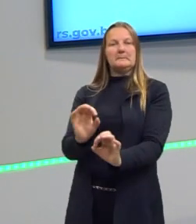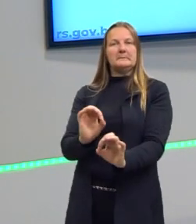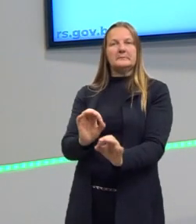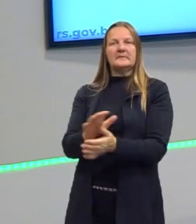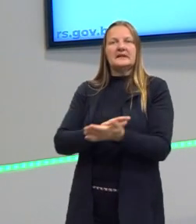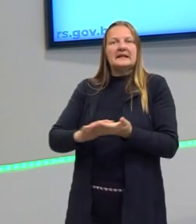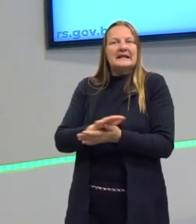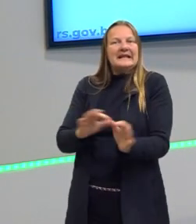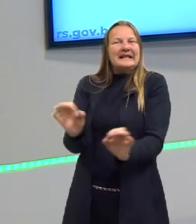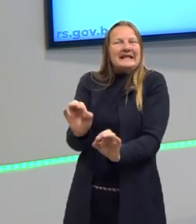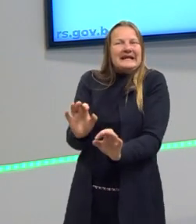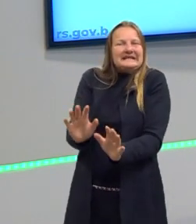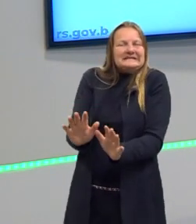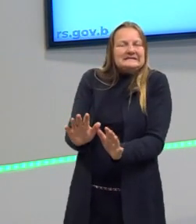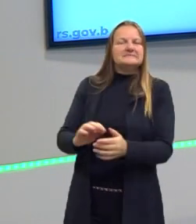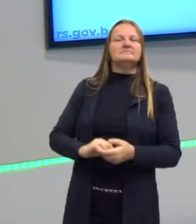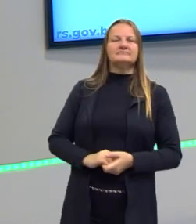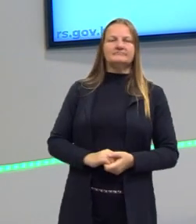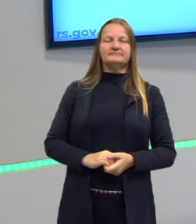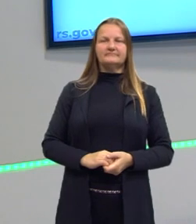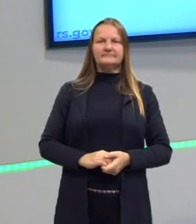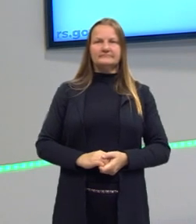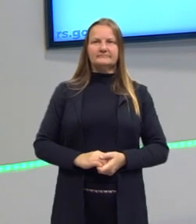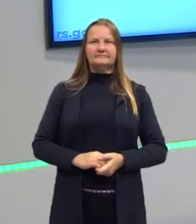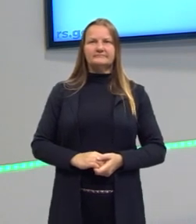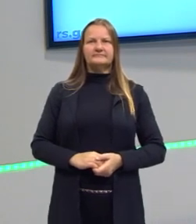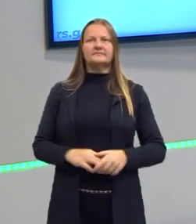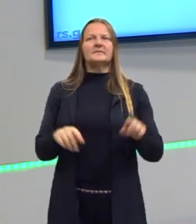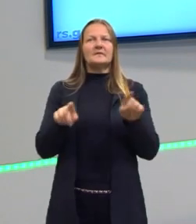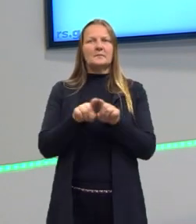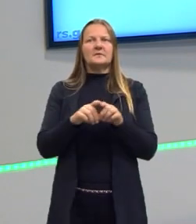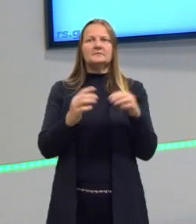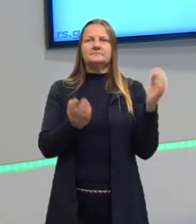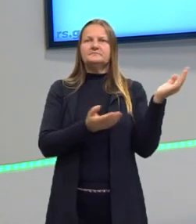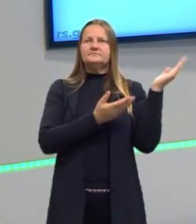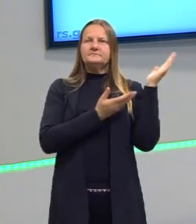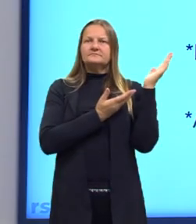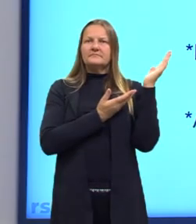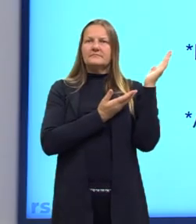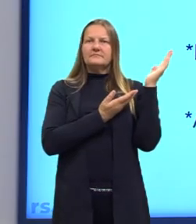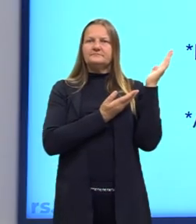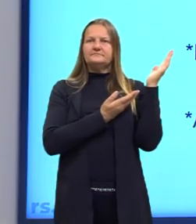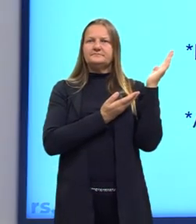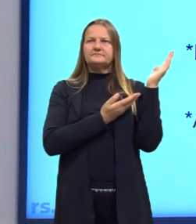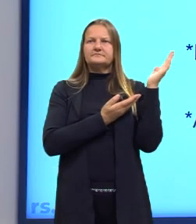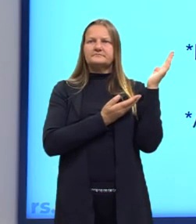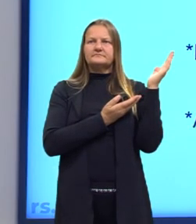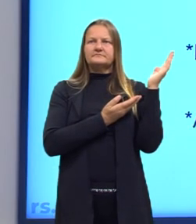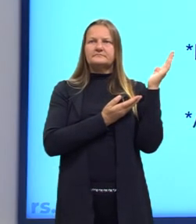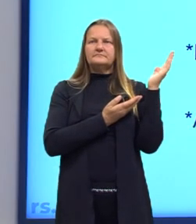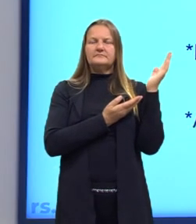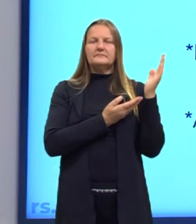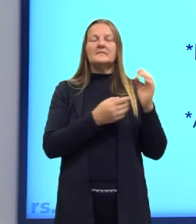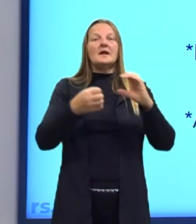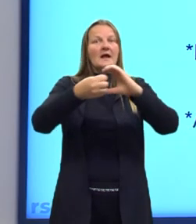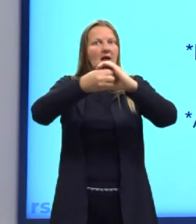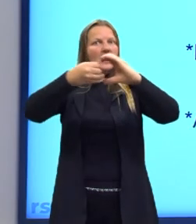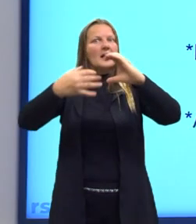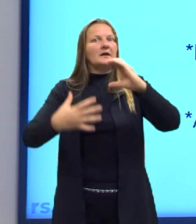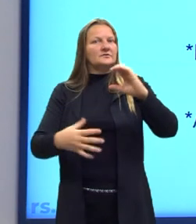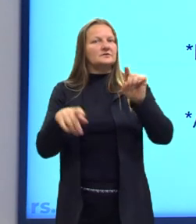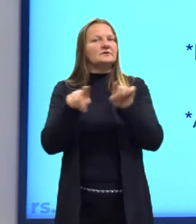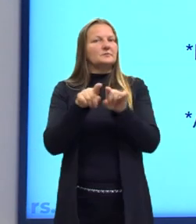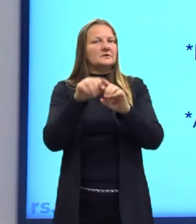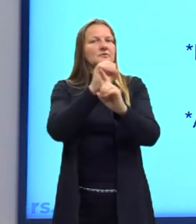essa desigualdade, né? Então, olha só, também tem uma... nós temos hoje, nós também nos caracterizamos hoje por uma